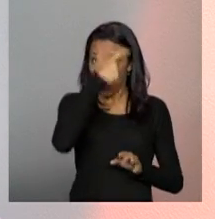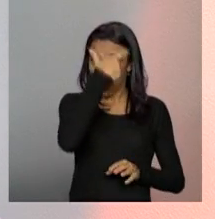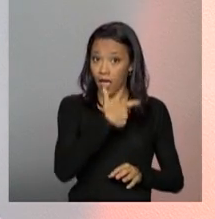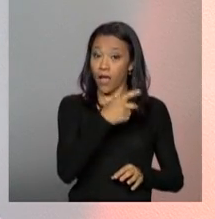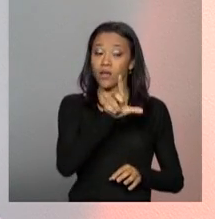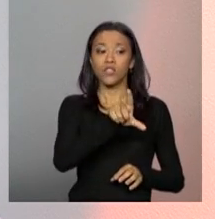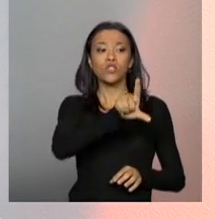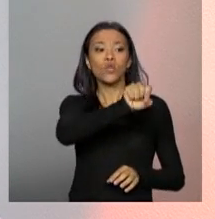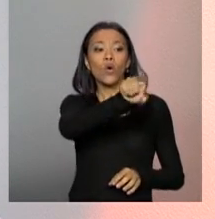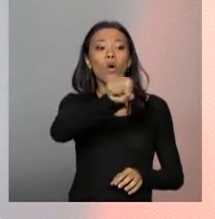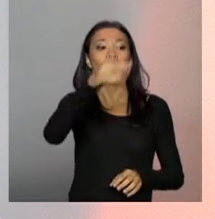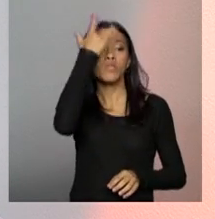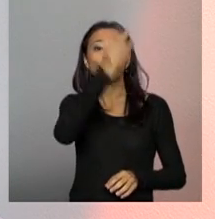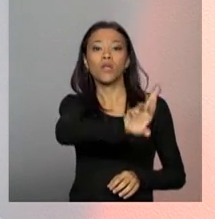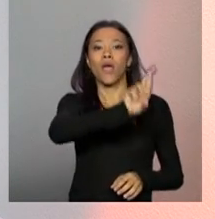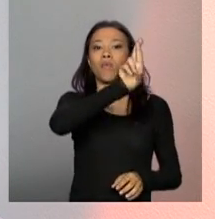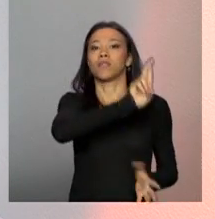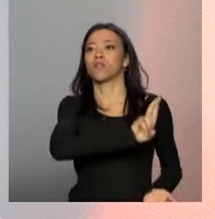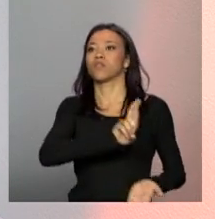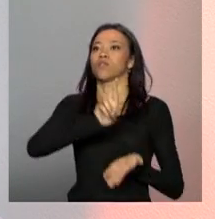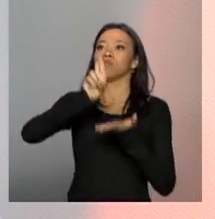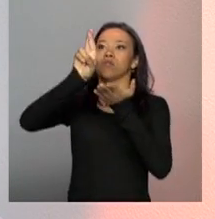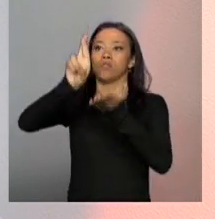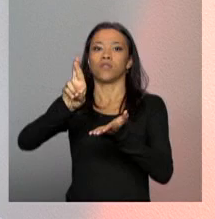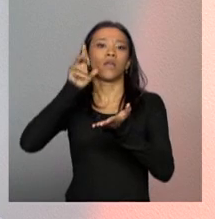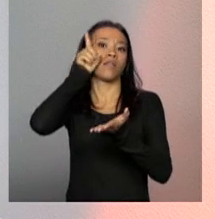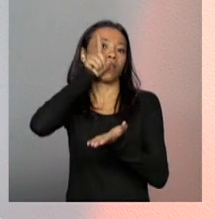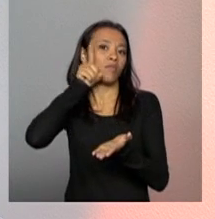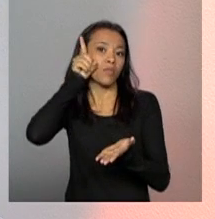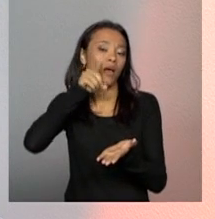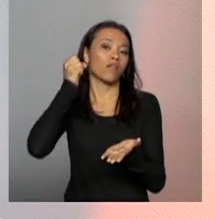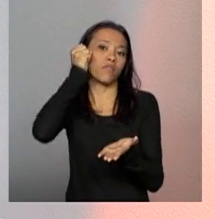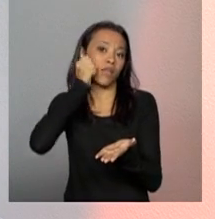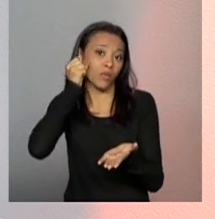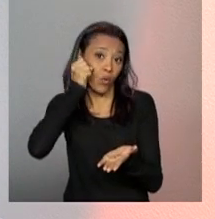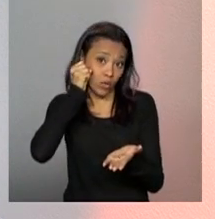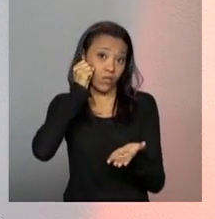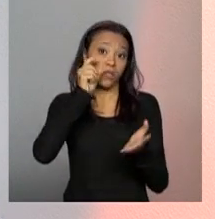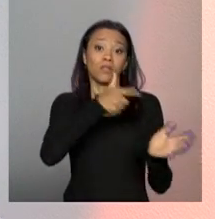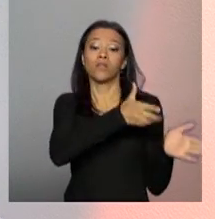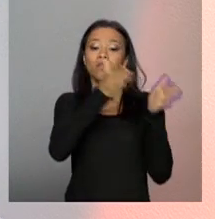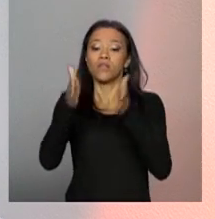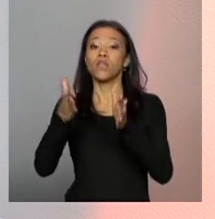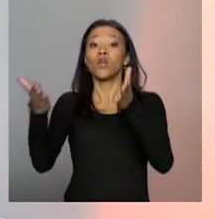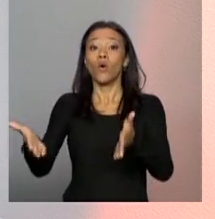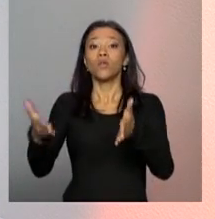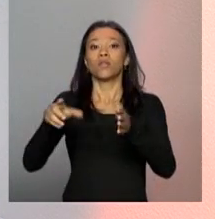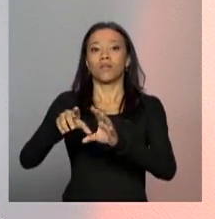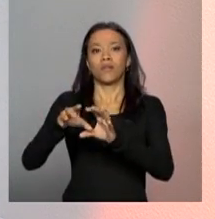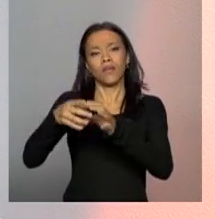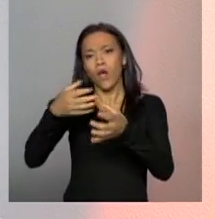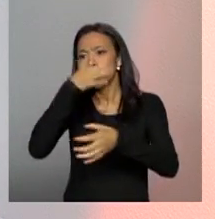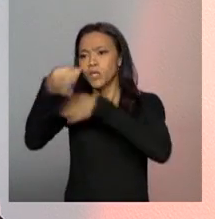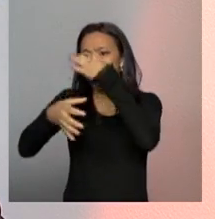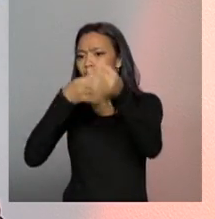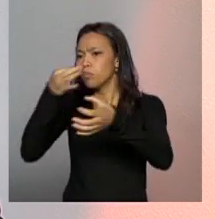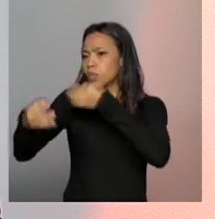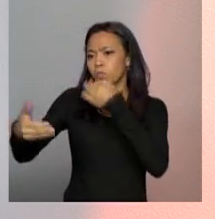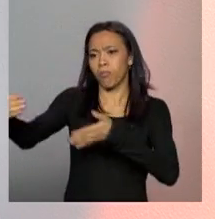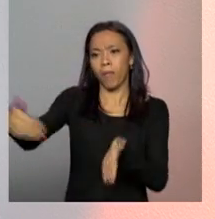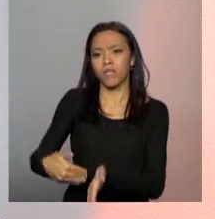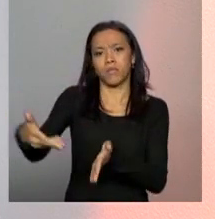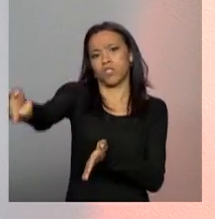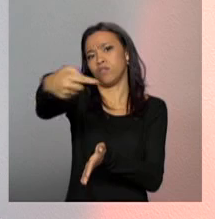nossos representantes do legislativo, vereadores e deputados e senadores, e a democracia participativa, que é essa, construída por todos nós,